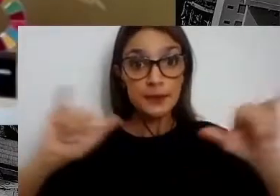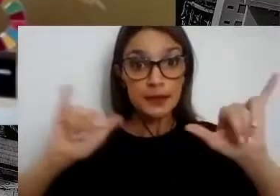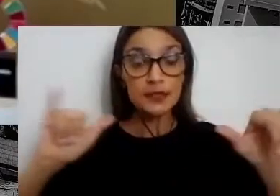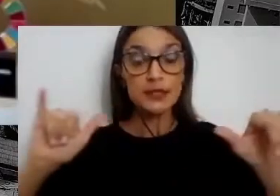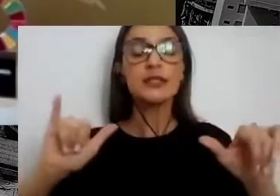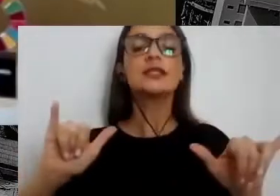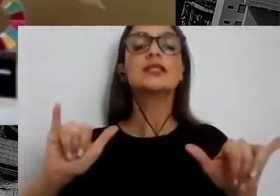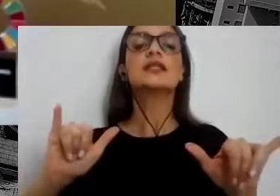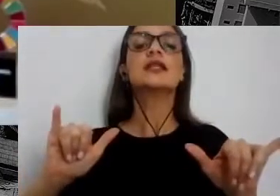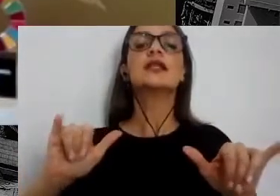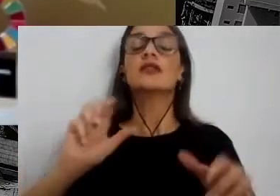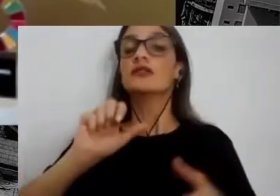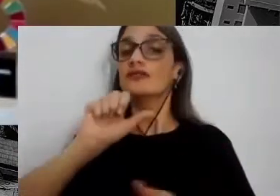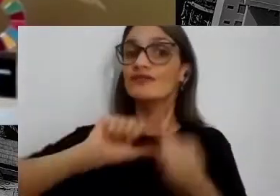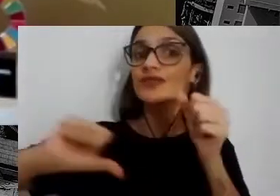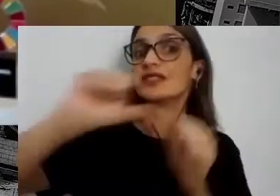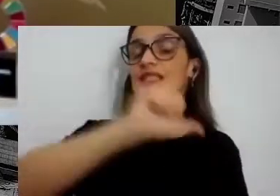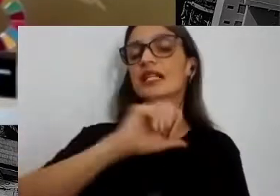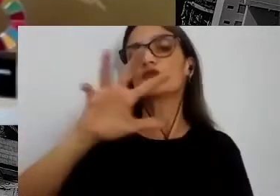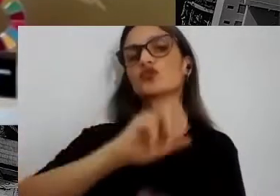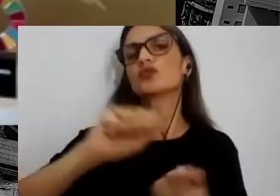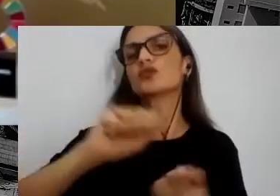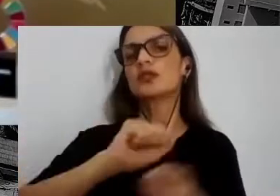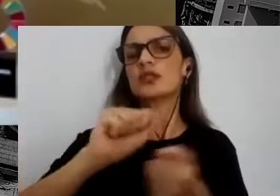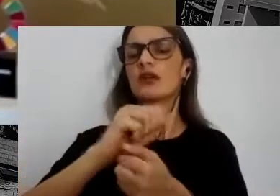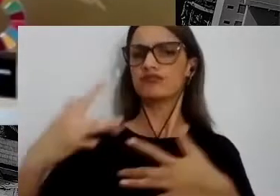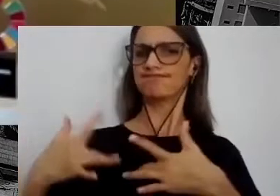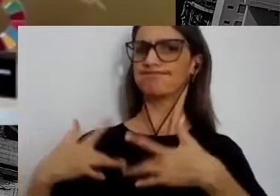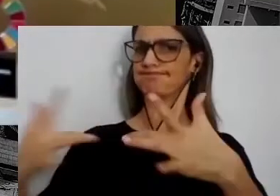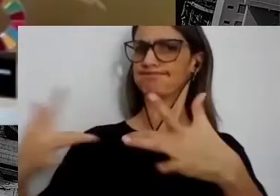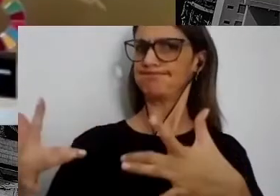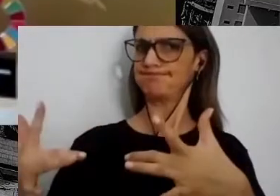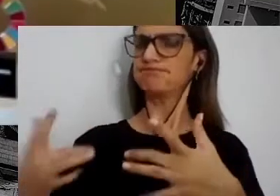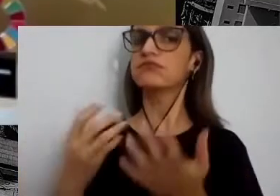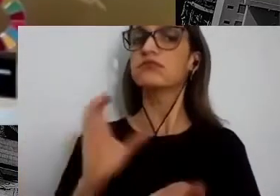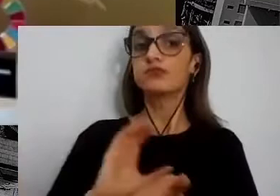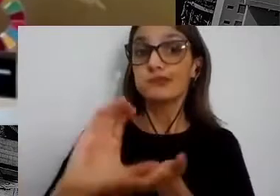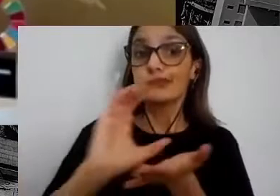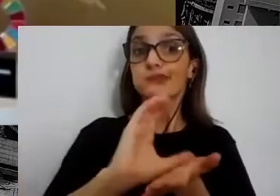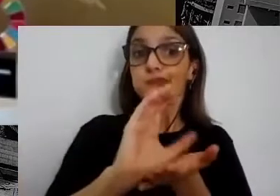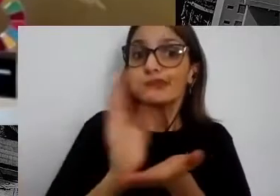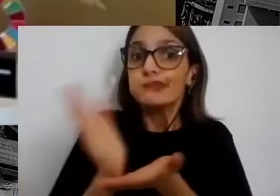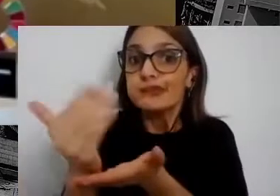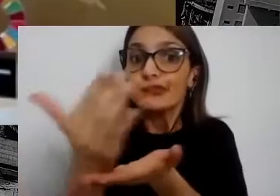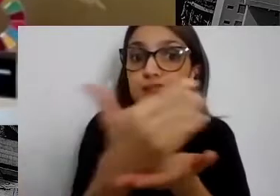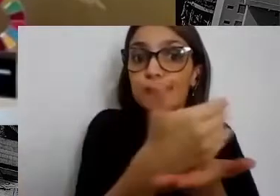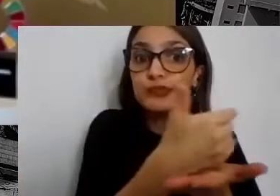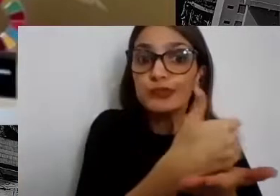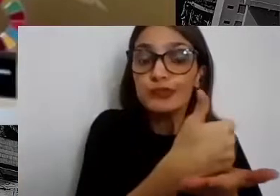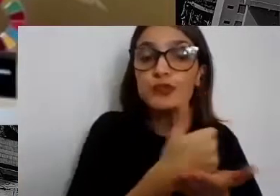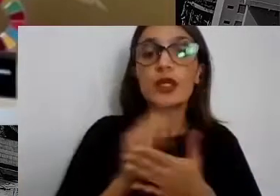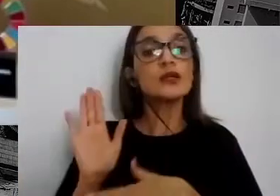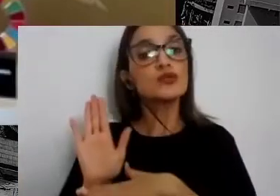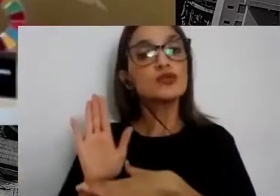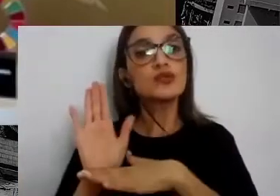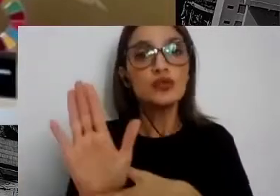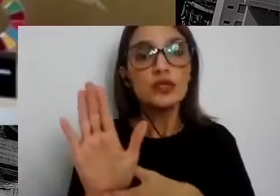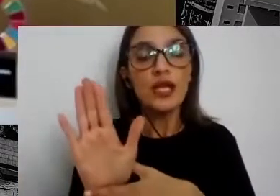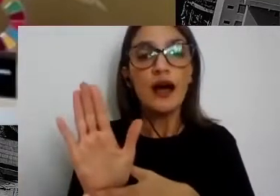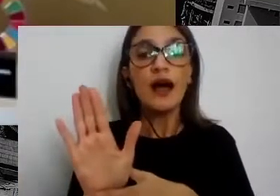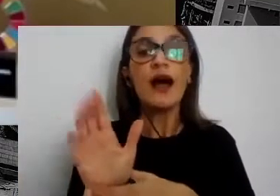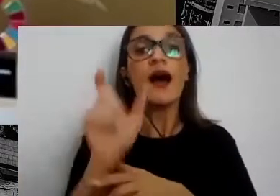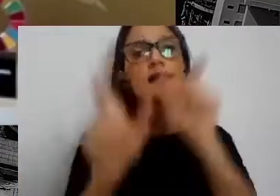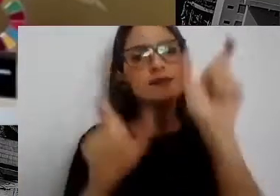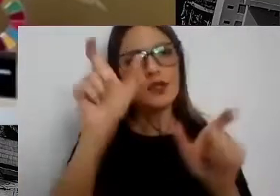o que é isso? É uma campanha para arrecadar recursos e ajudar na retomada das atividades dos catadores de lixo aqui da